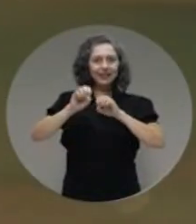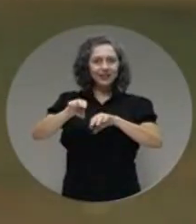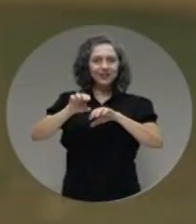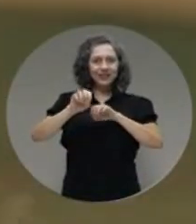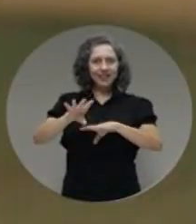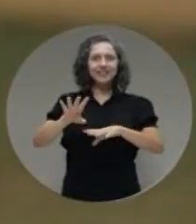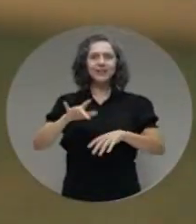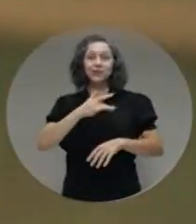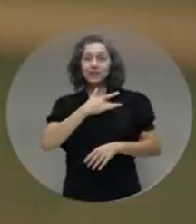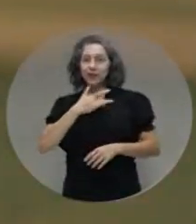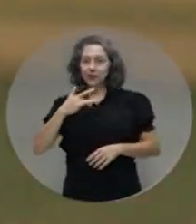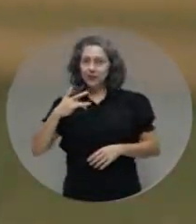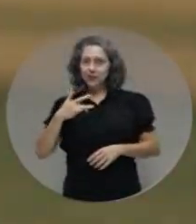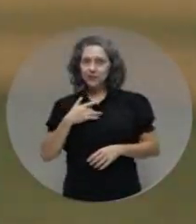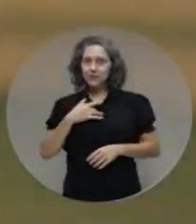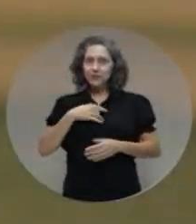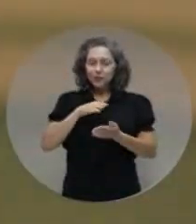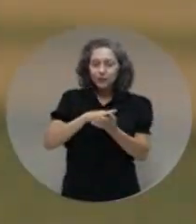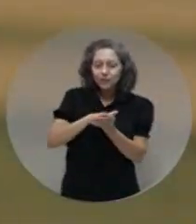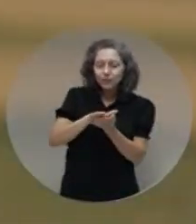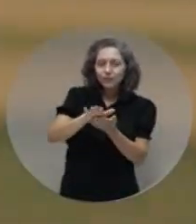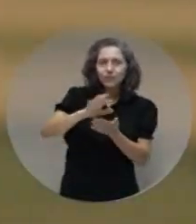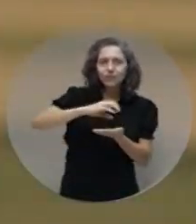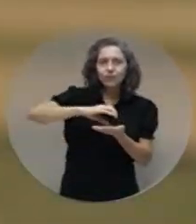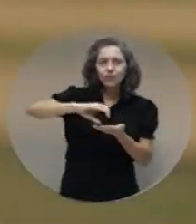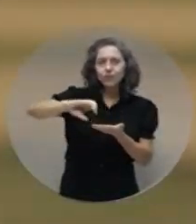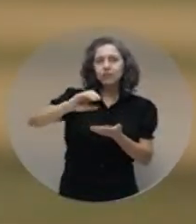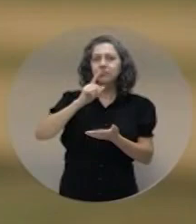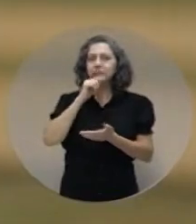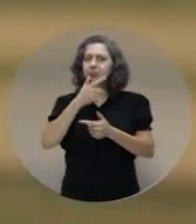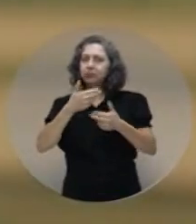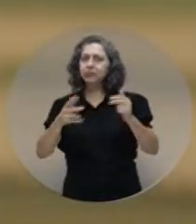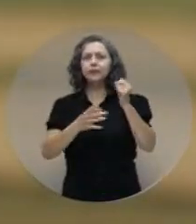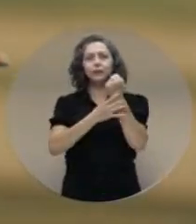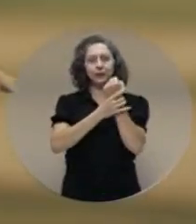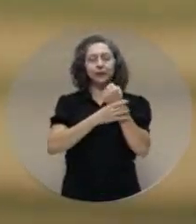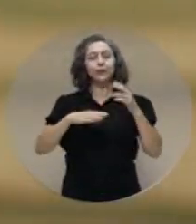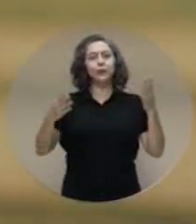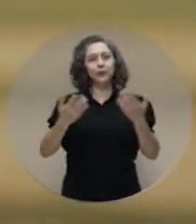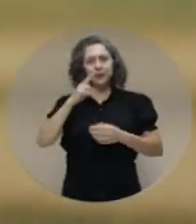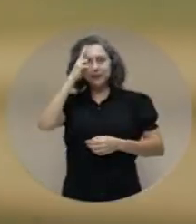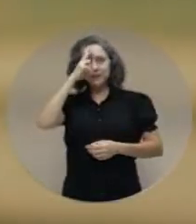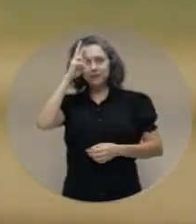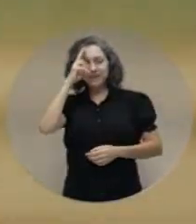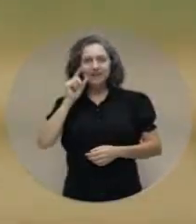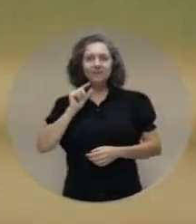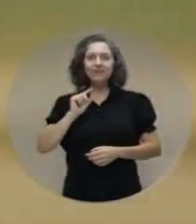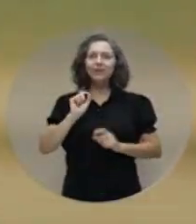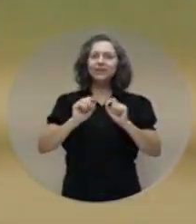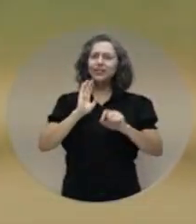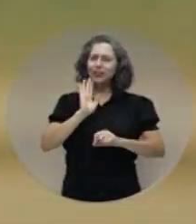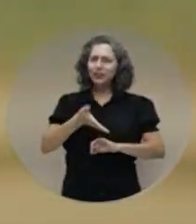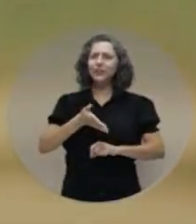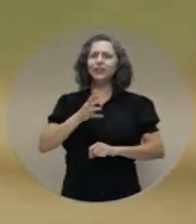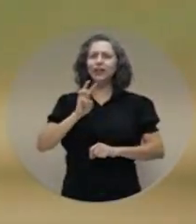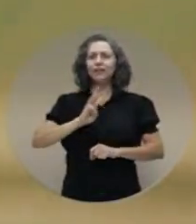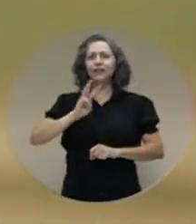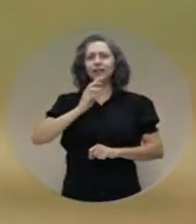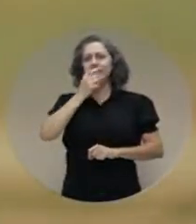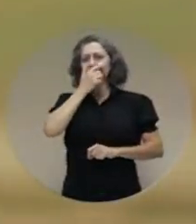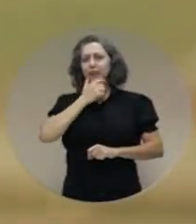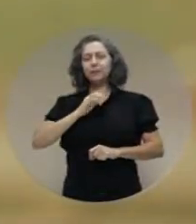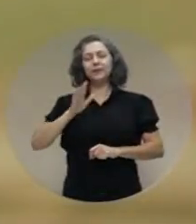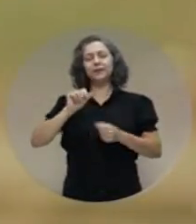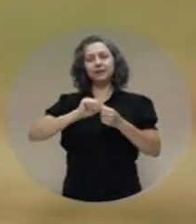Educação, saúde, infraestrutura e segurança. Hoje, a gente vai relembrar um pouco do que o Vanderlei Barbosa